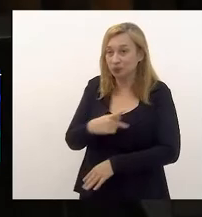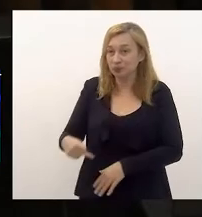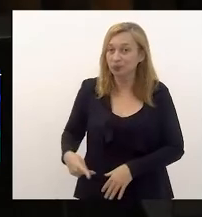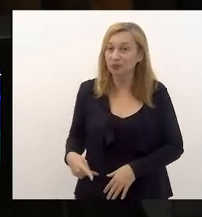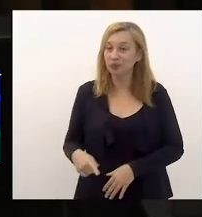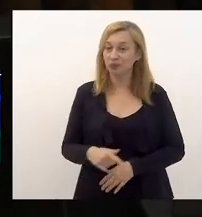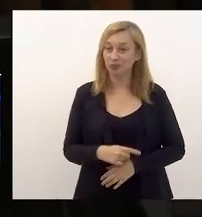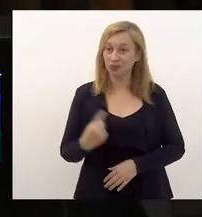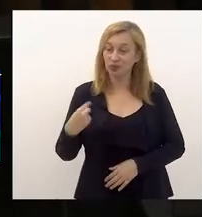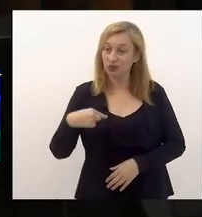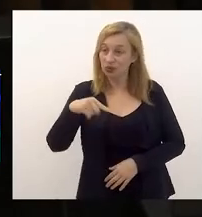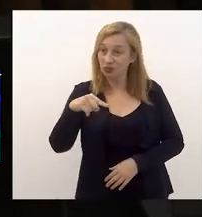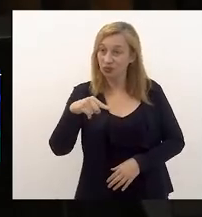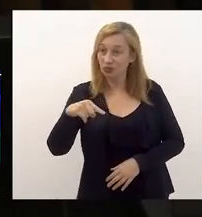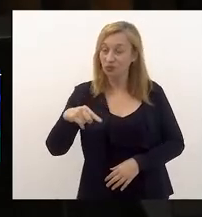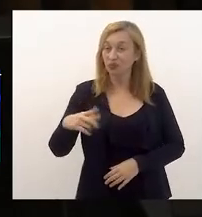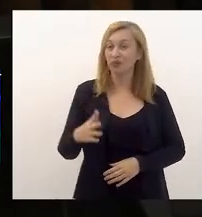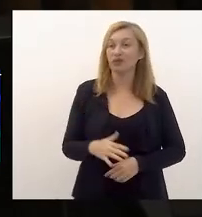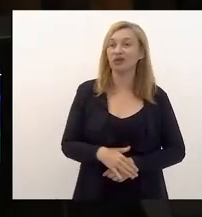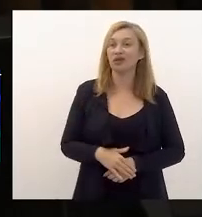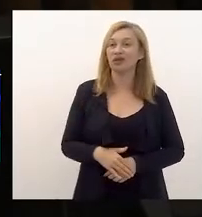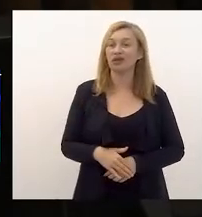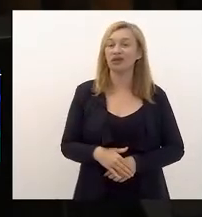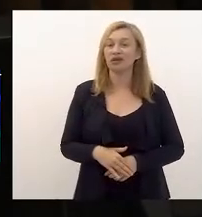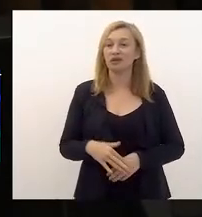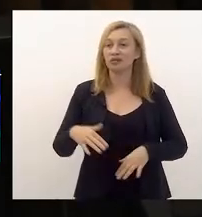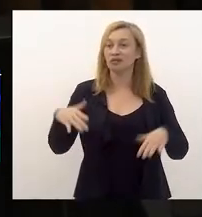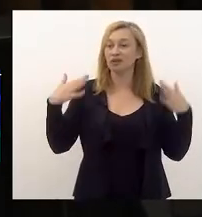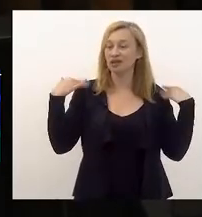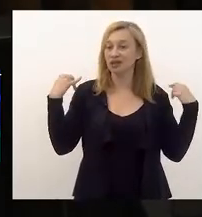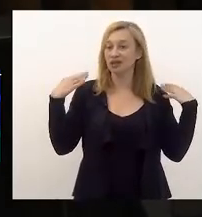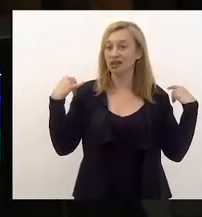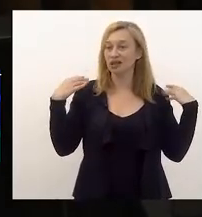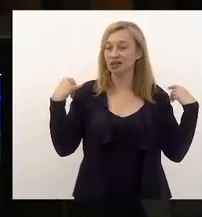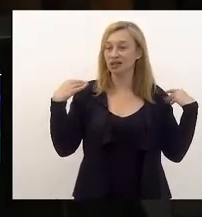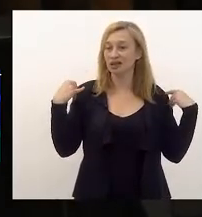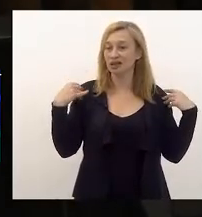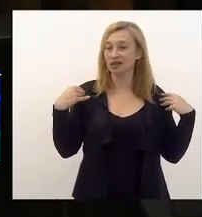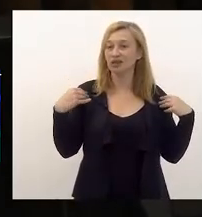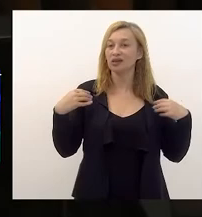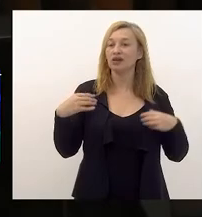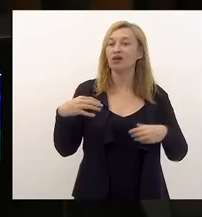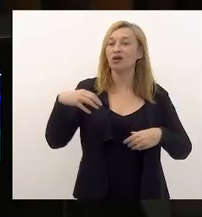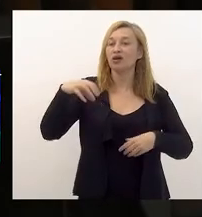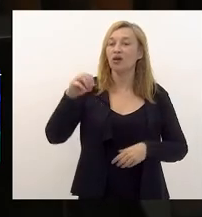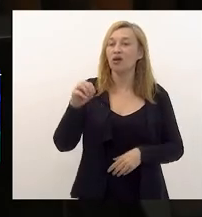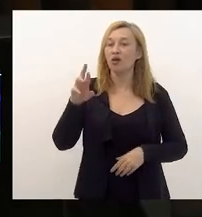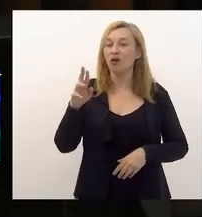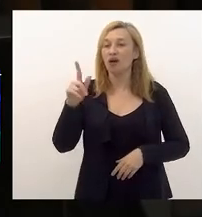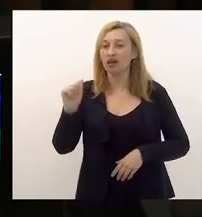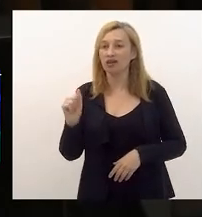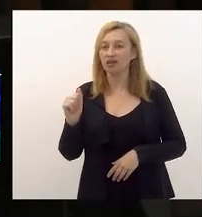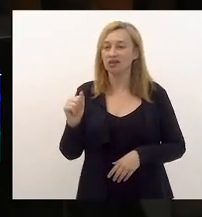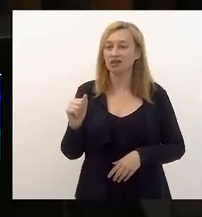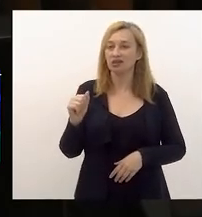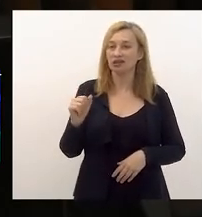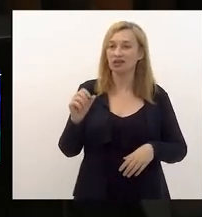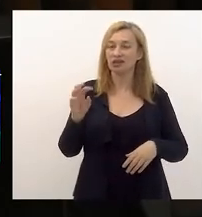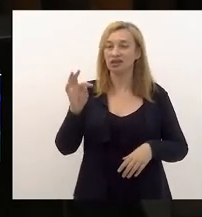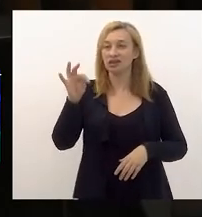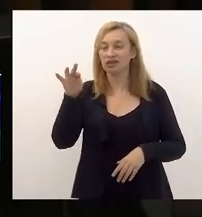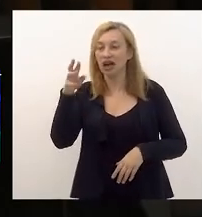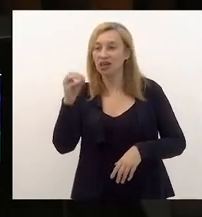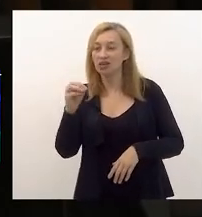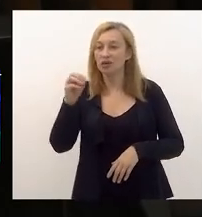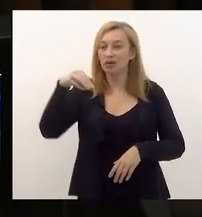for andar pela orla do Estádio Mário Filho, seguramente poderá andar com